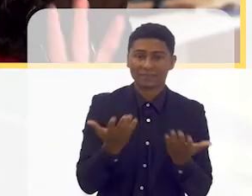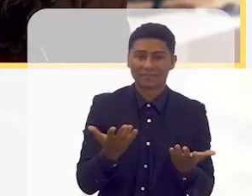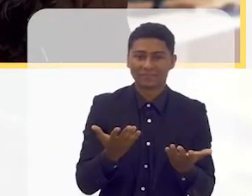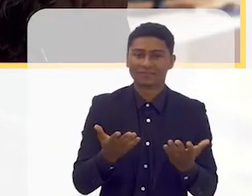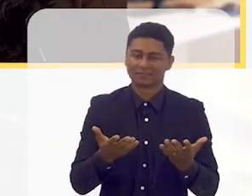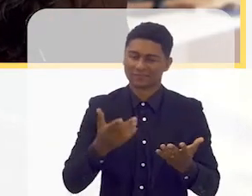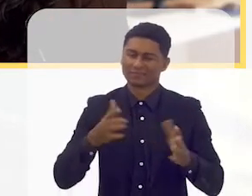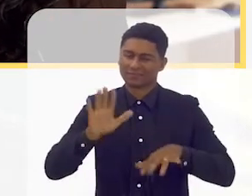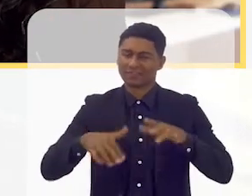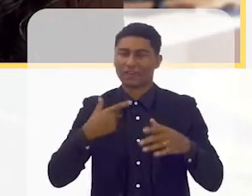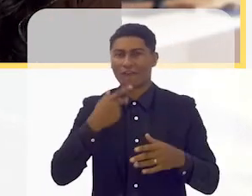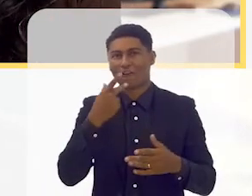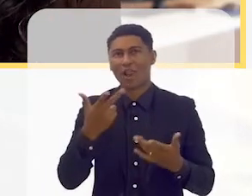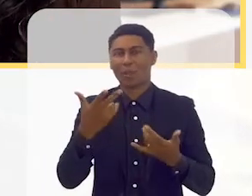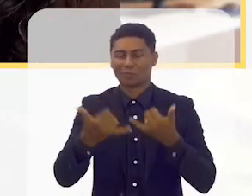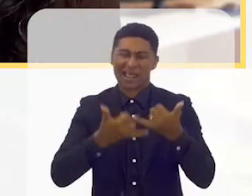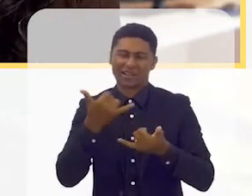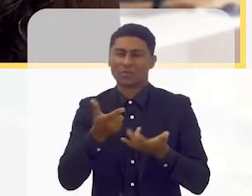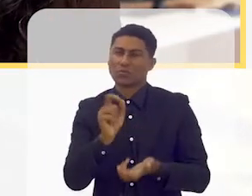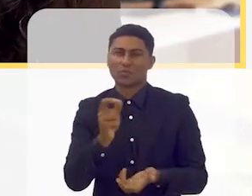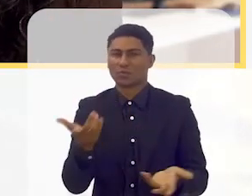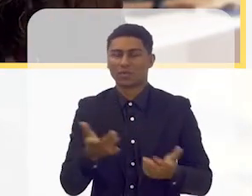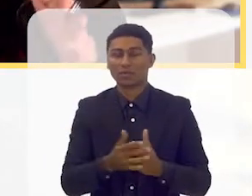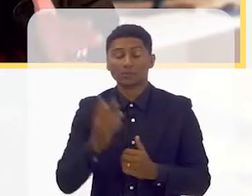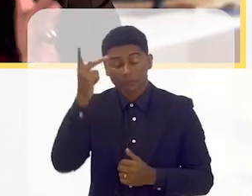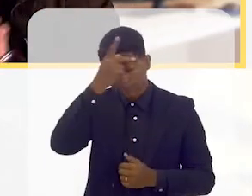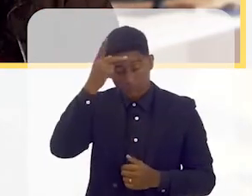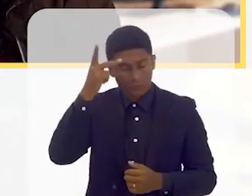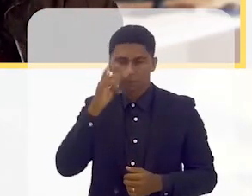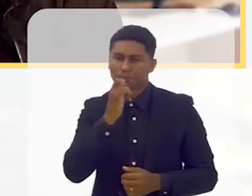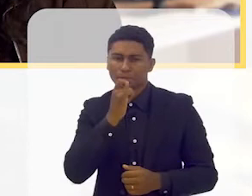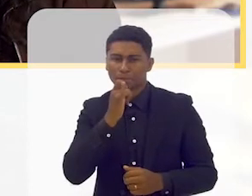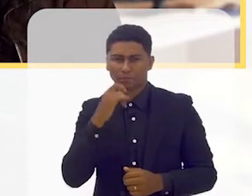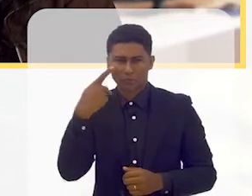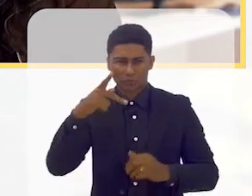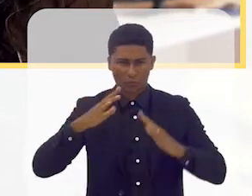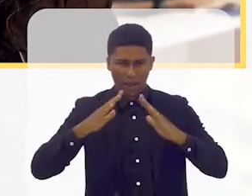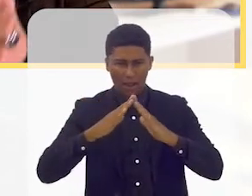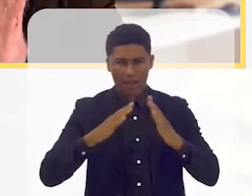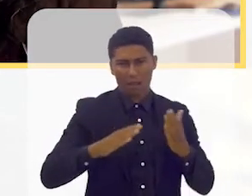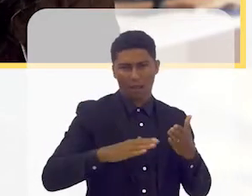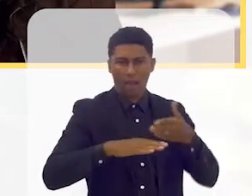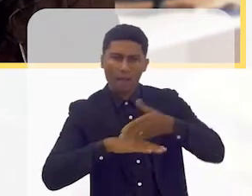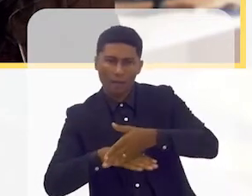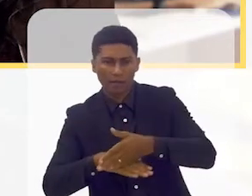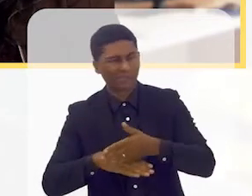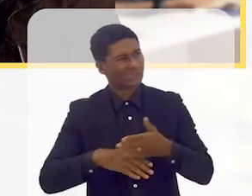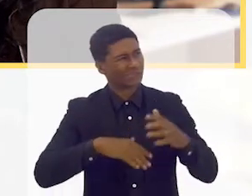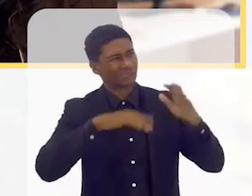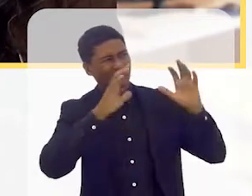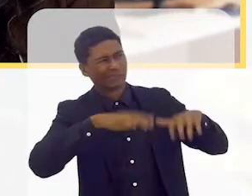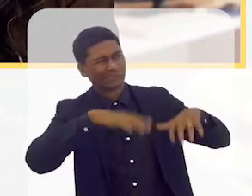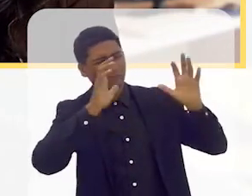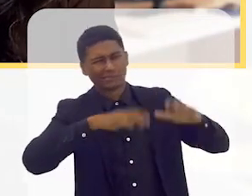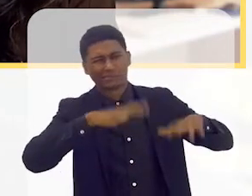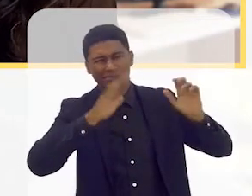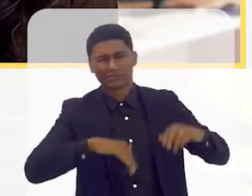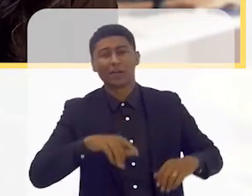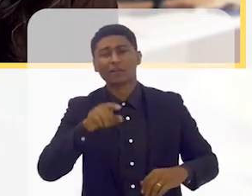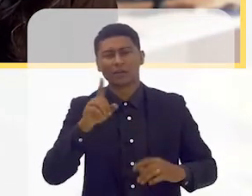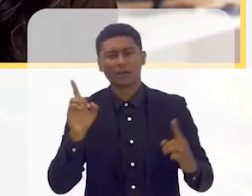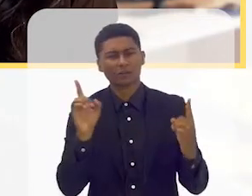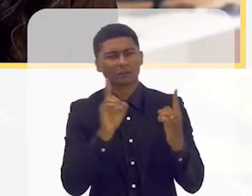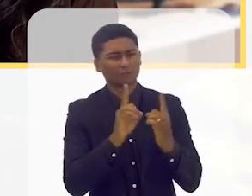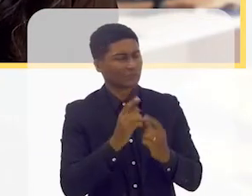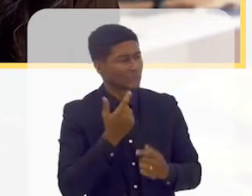fazer uma seguinte brincadeira. Tem pessoas que chegam na sua casa e está chovendo. E aí você vira para a